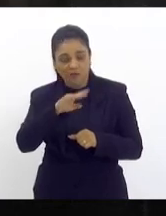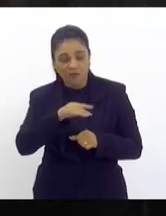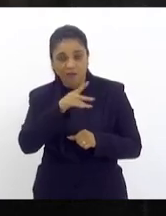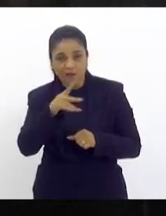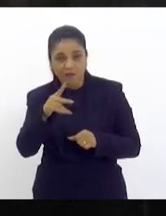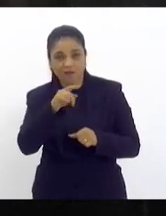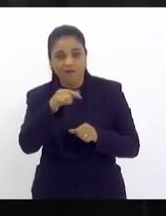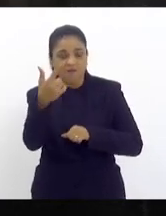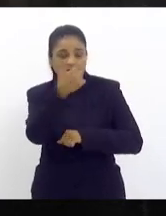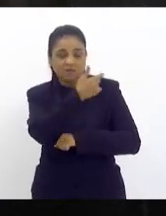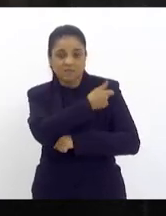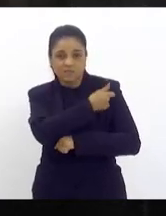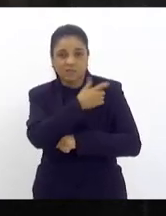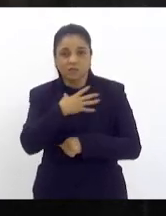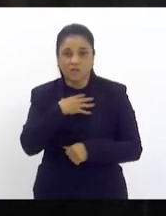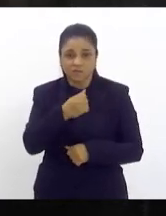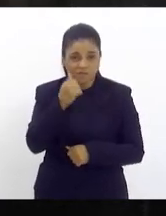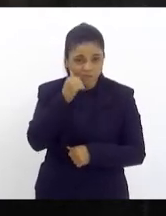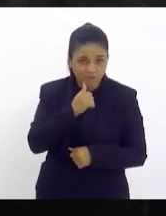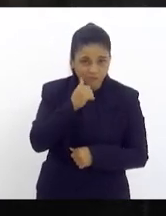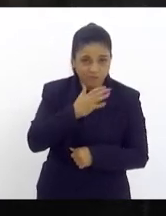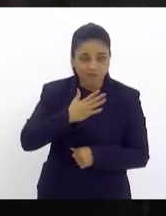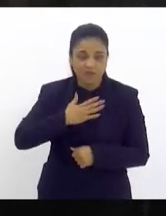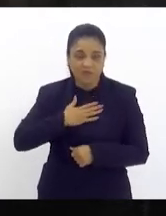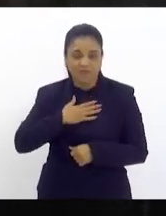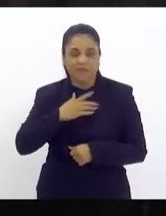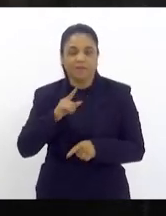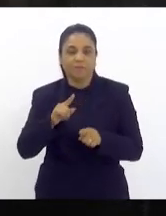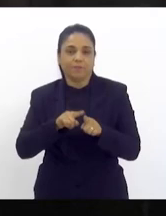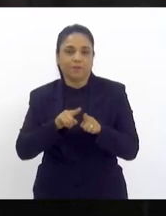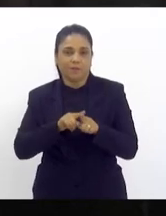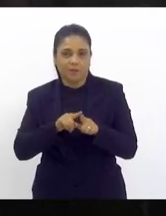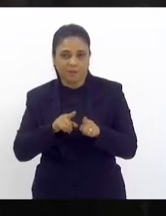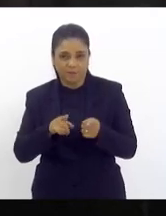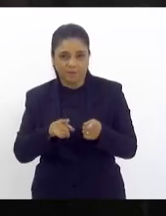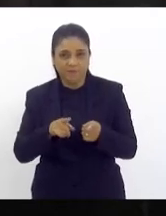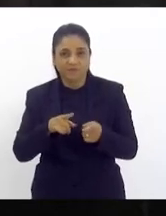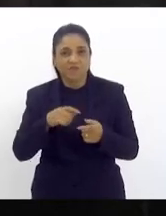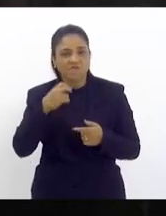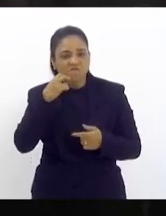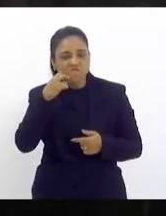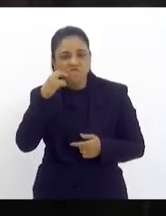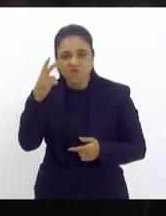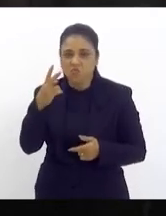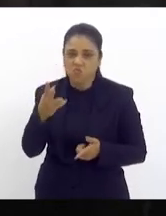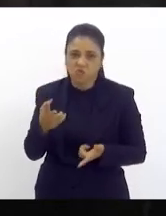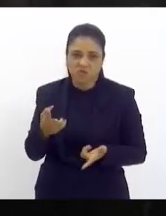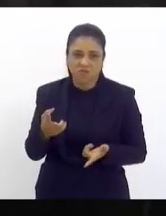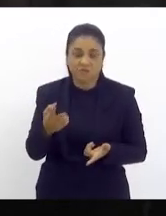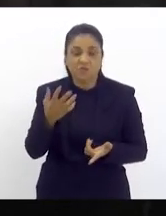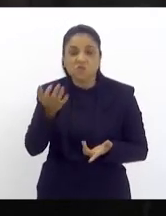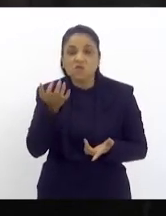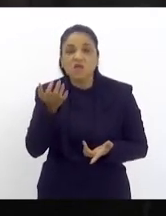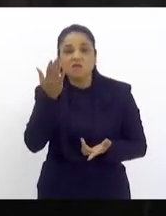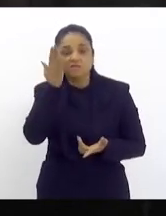vergonha total vergonha e nós queremos saber